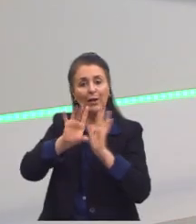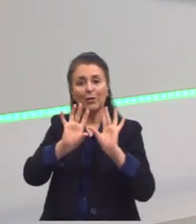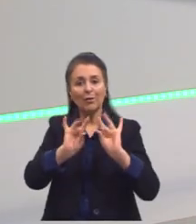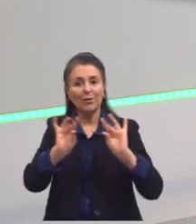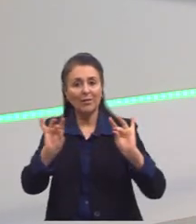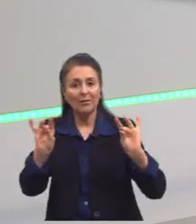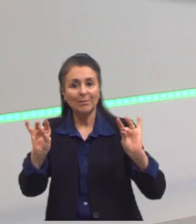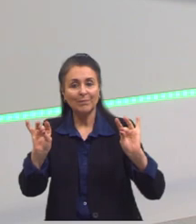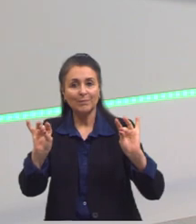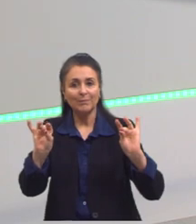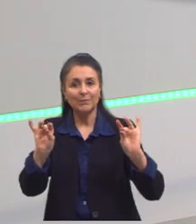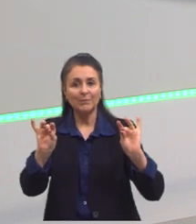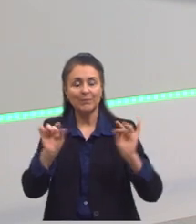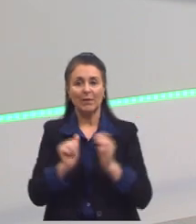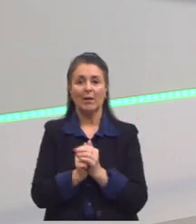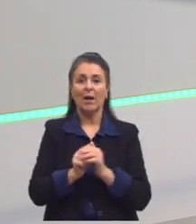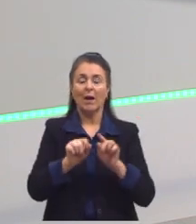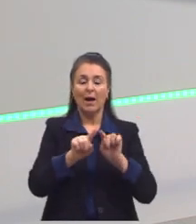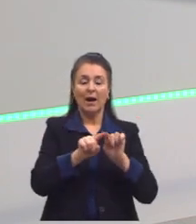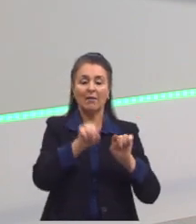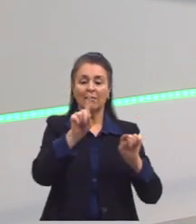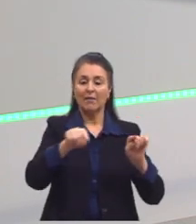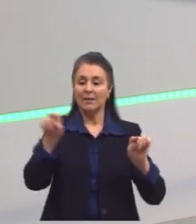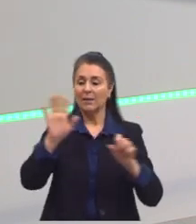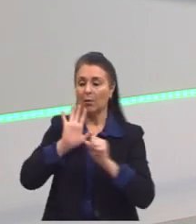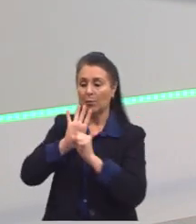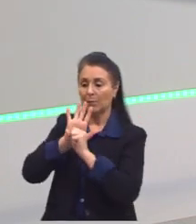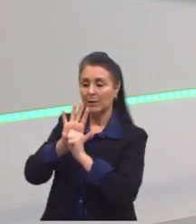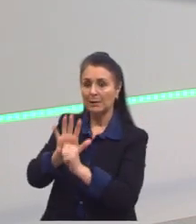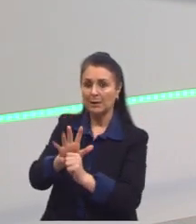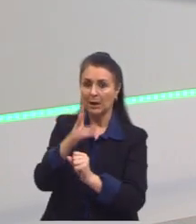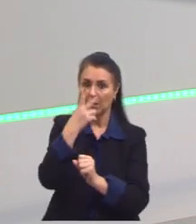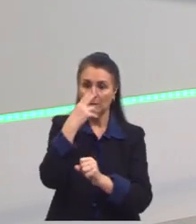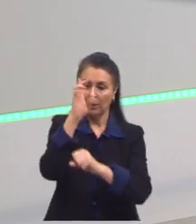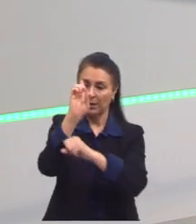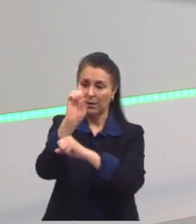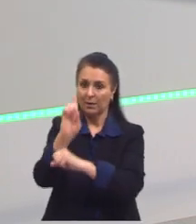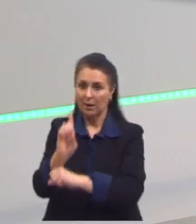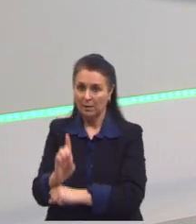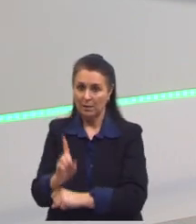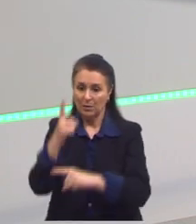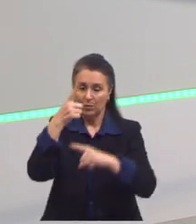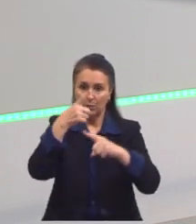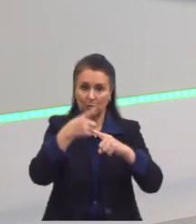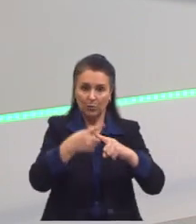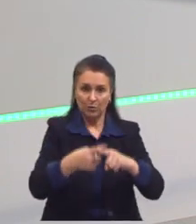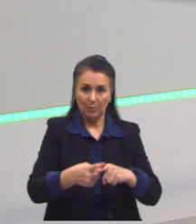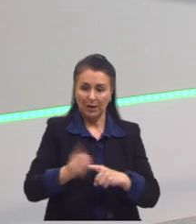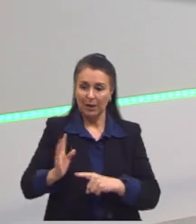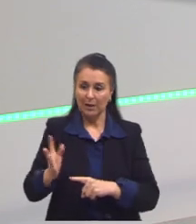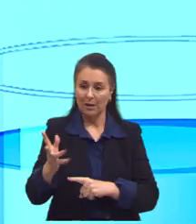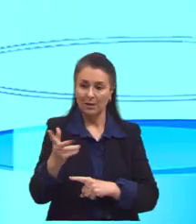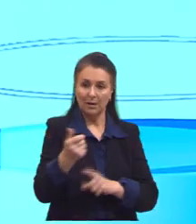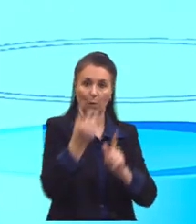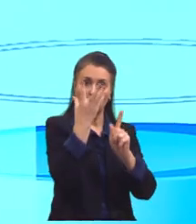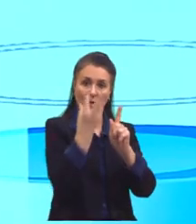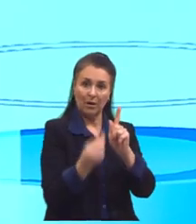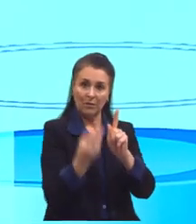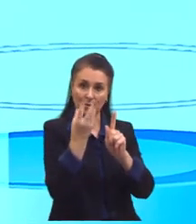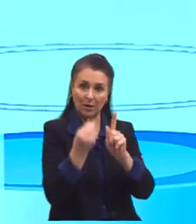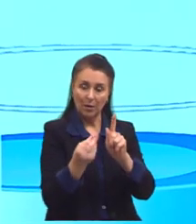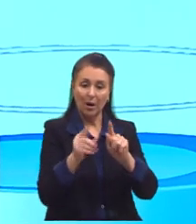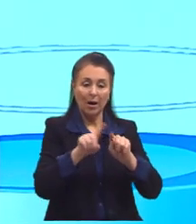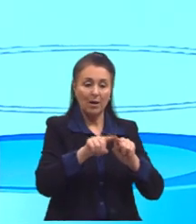Então, variação da pressão igual a densidade multiplicada pela aceleração gravitacional pela